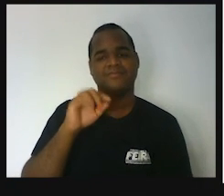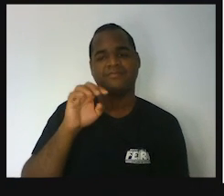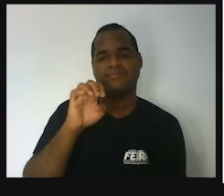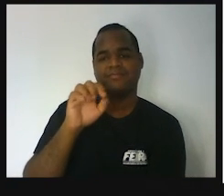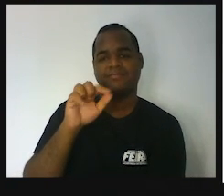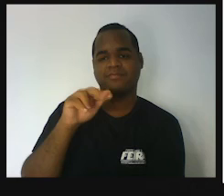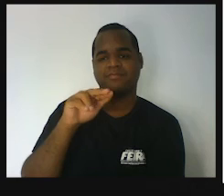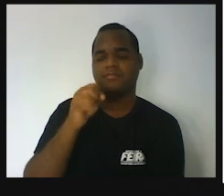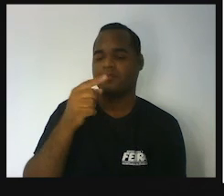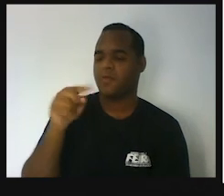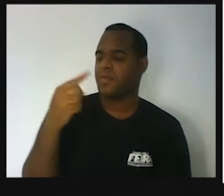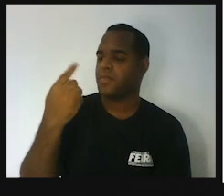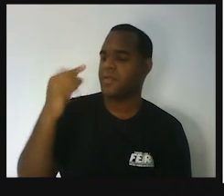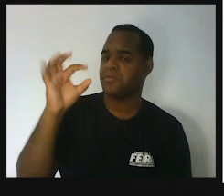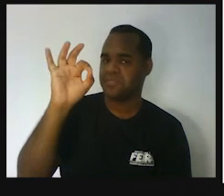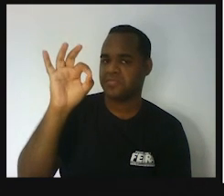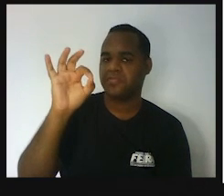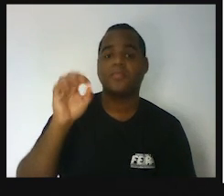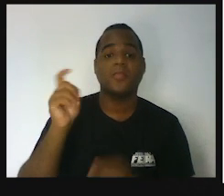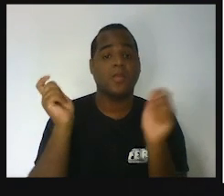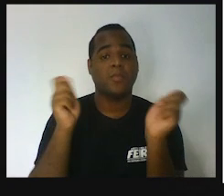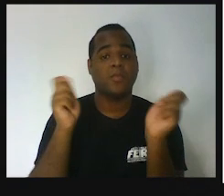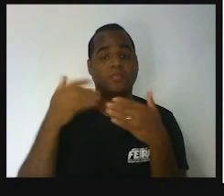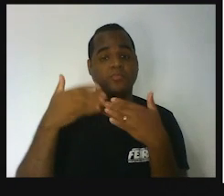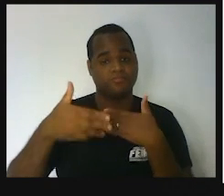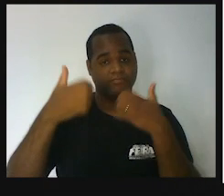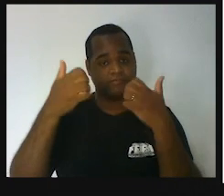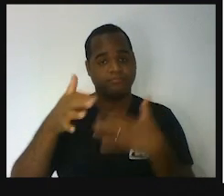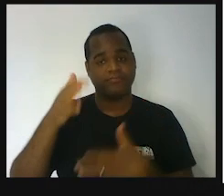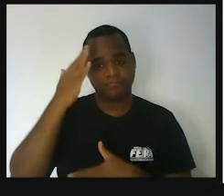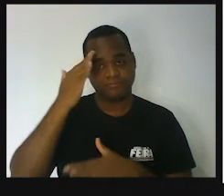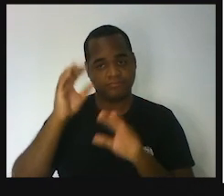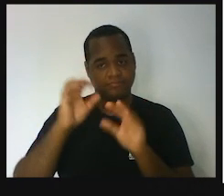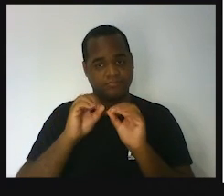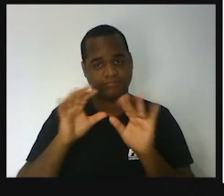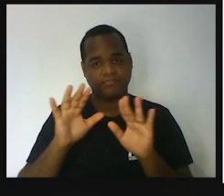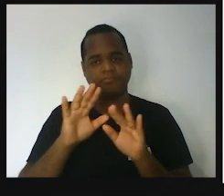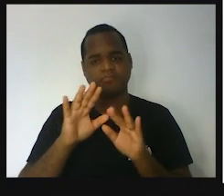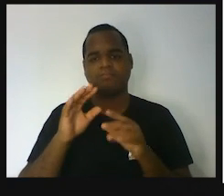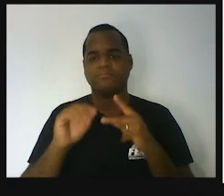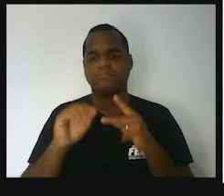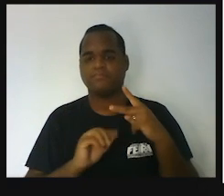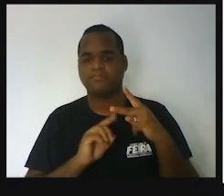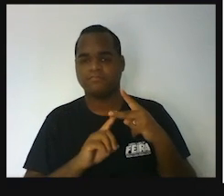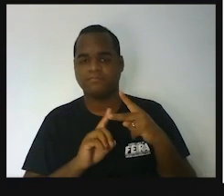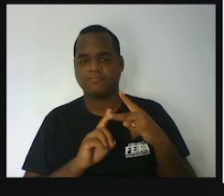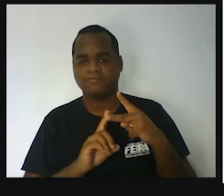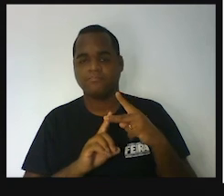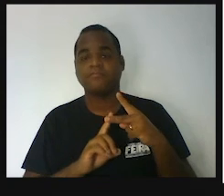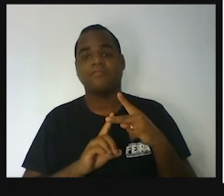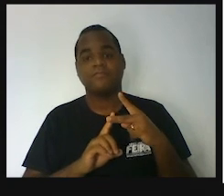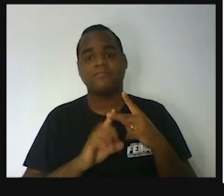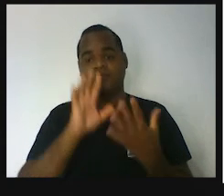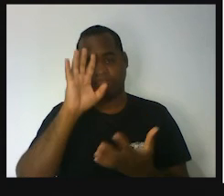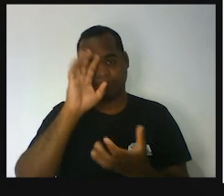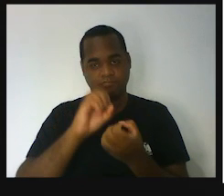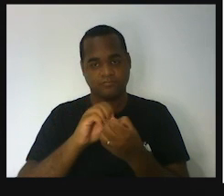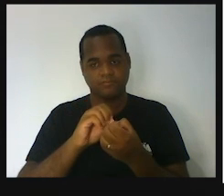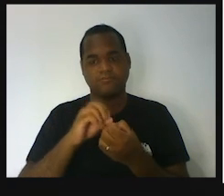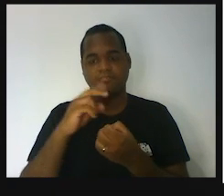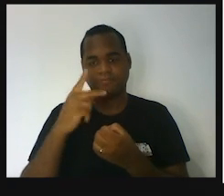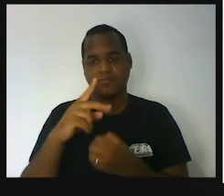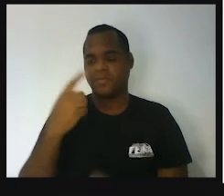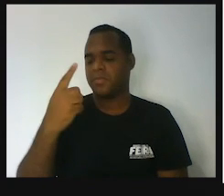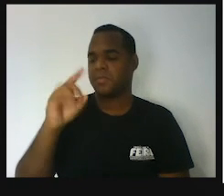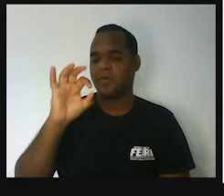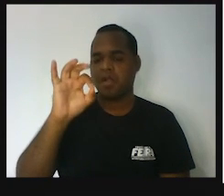do grau da equação é uma coisa para se entender depois isso e o importante nessa aula foi a gente saber o que é uma equação do